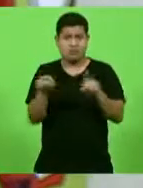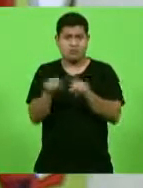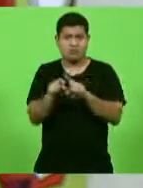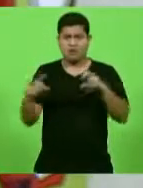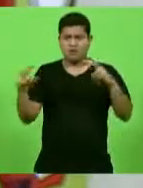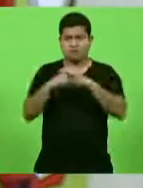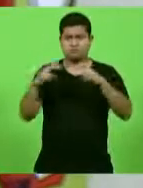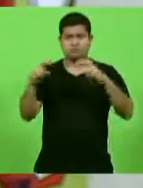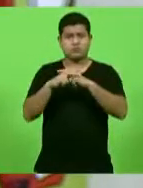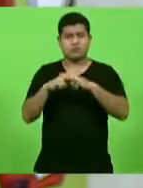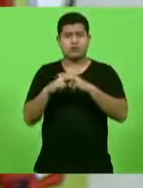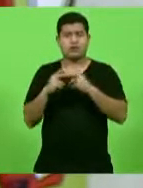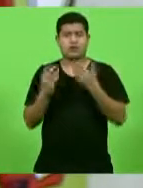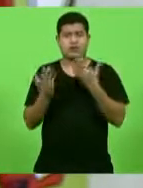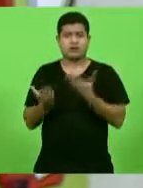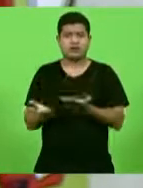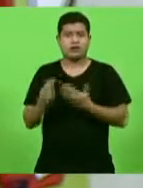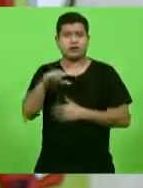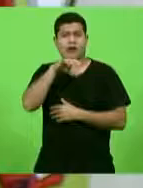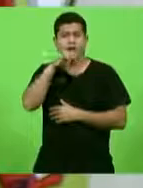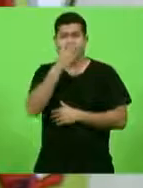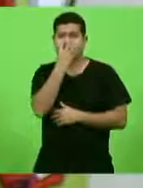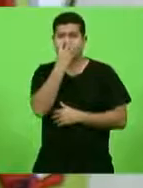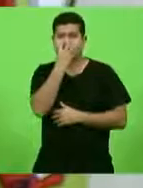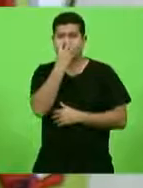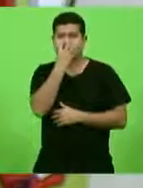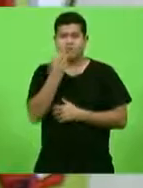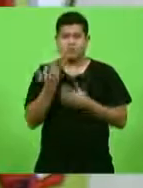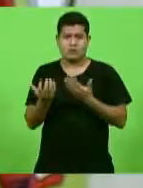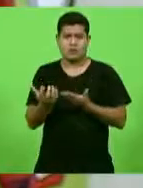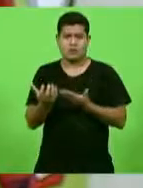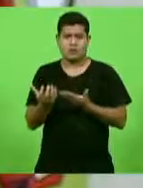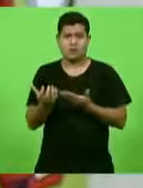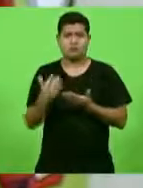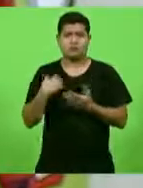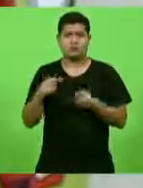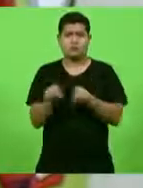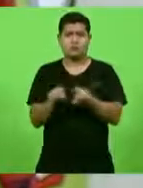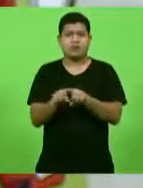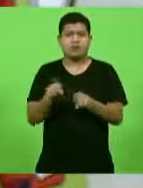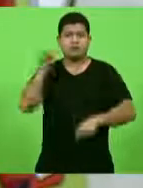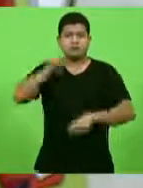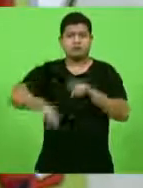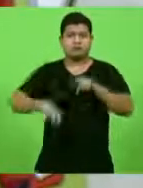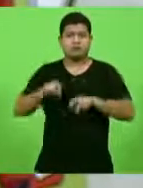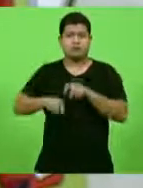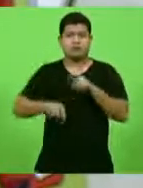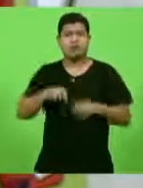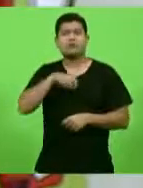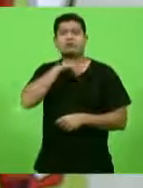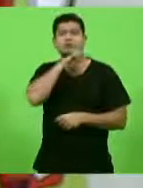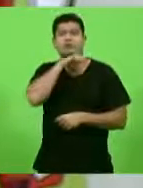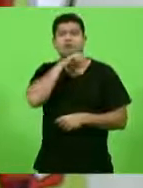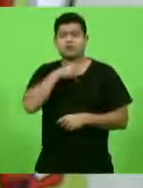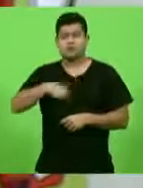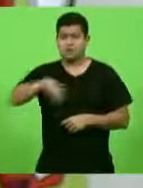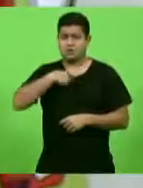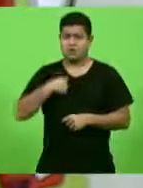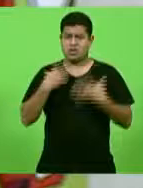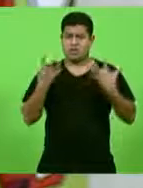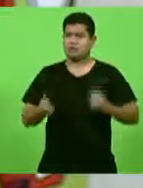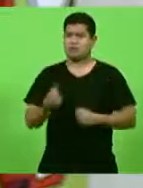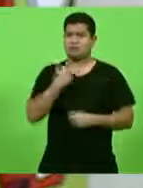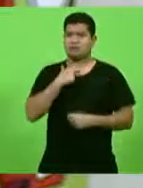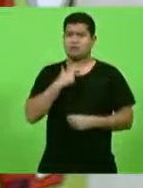zoofilia, porque aqui gente não pode admitir. Semana que vem eu estou indo para a Assembleia Legislativa lá do